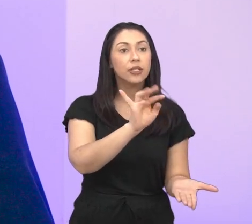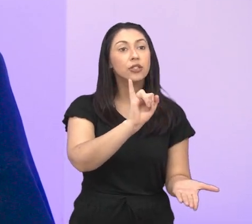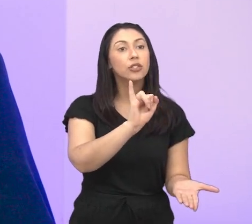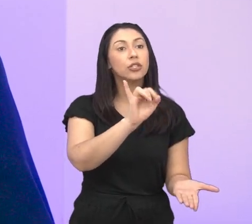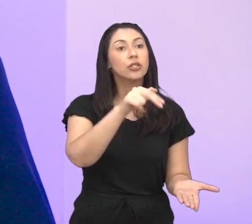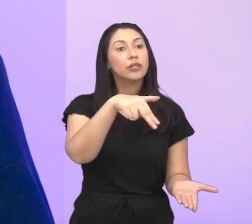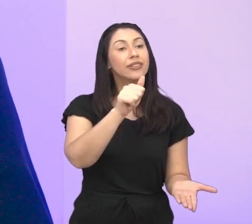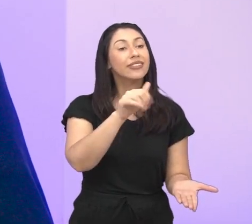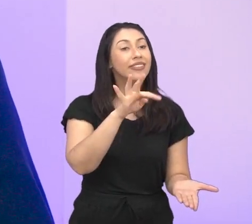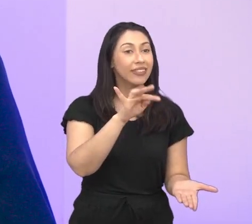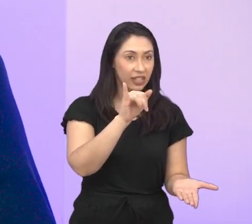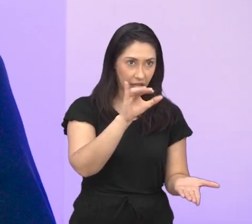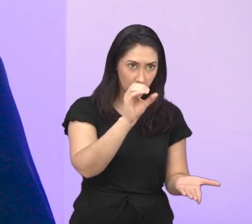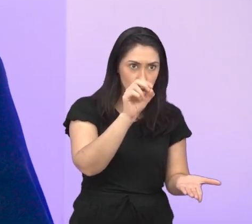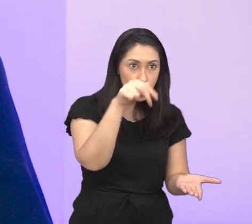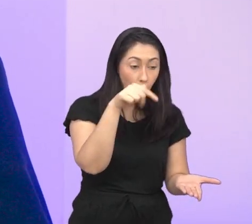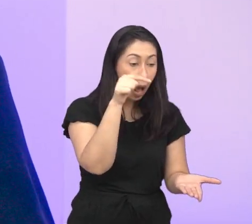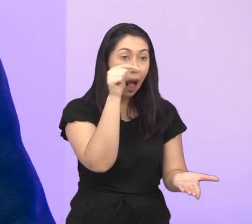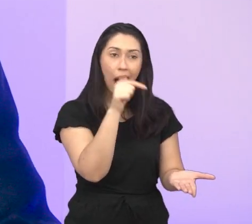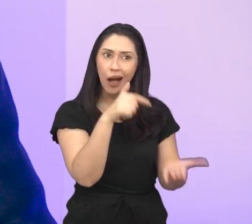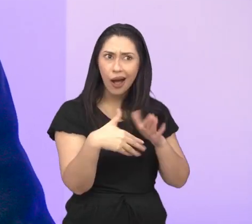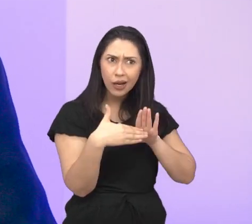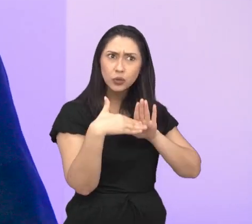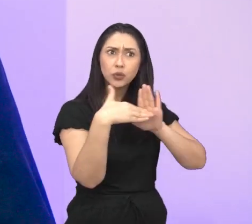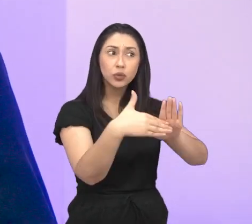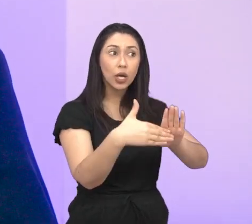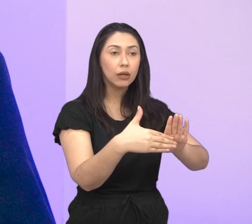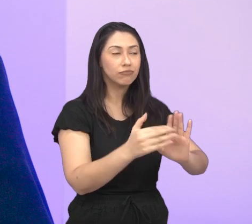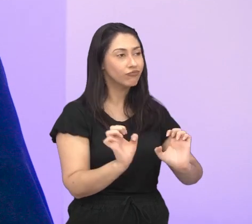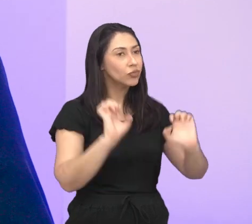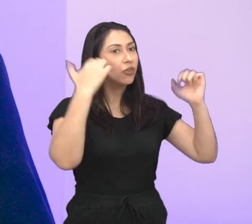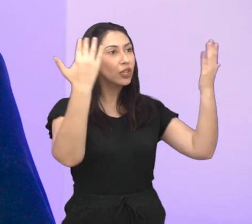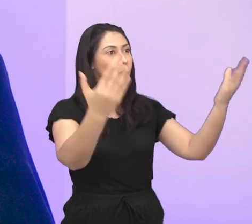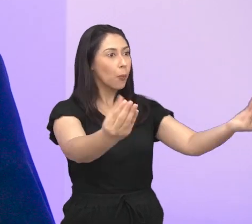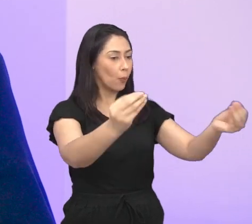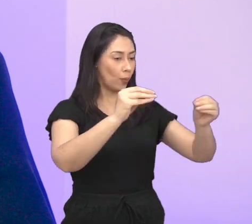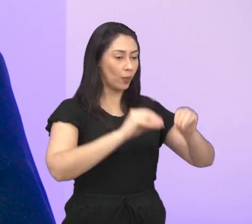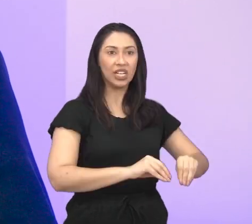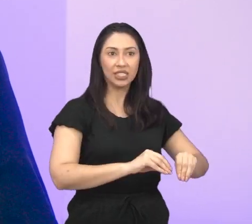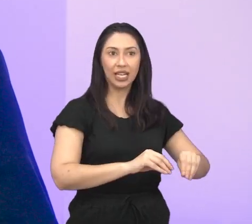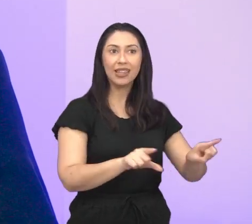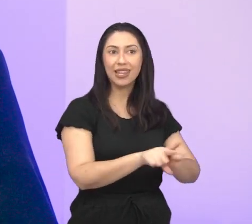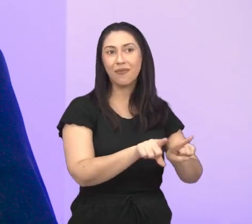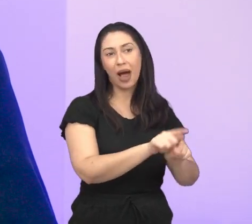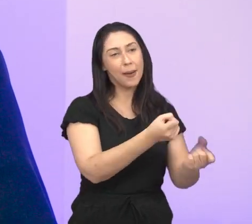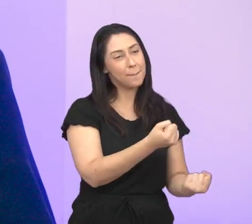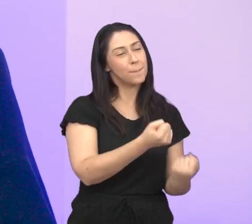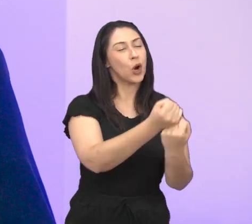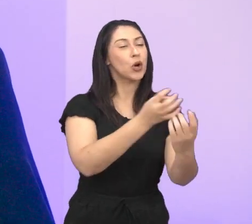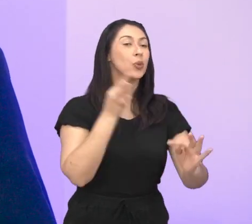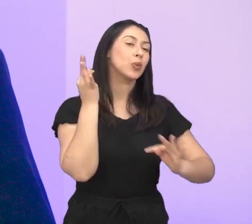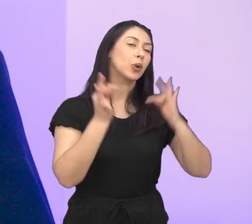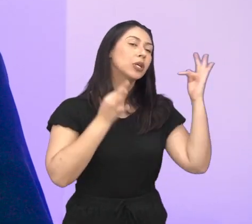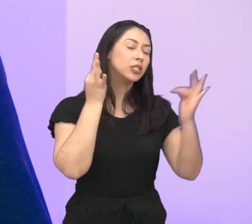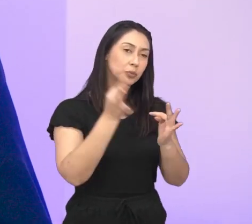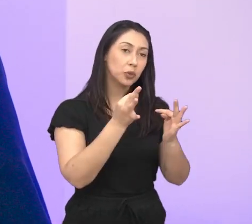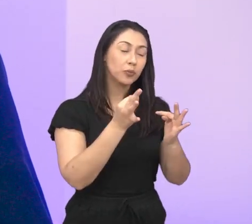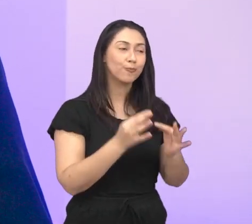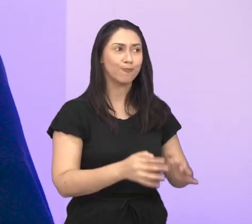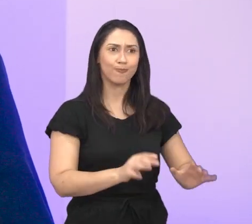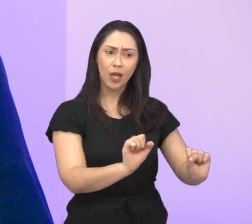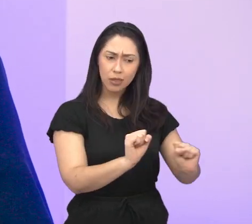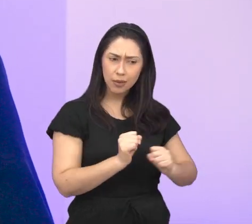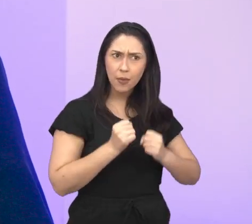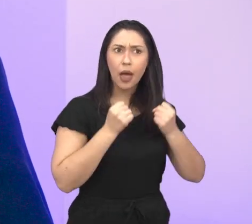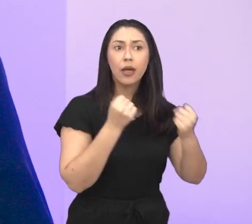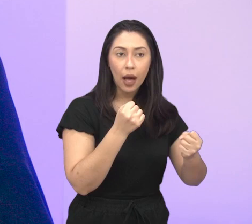que ajuda a trazer eventos para a cidade e ajuda a fomentar o turismo local também, tem trabalhado muito com relação